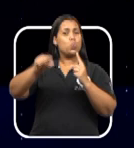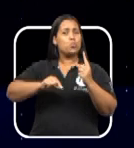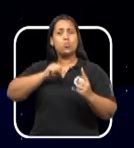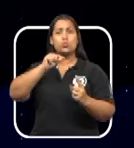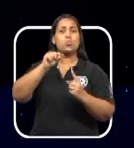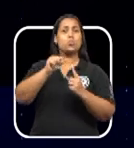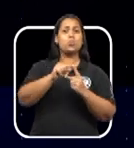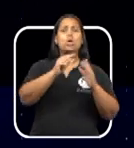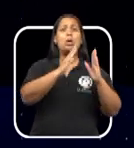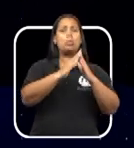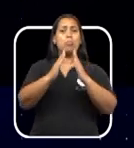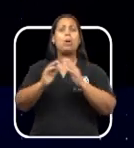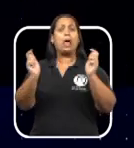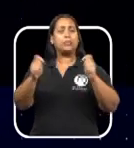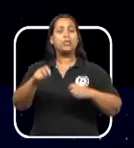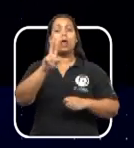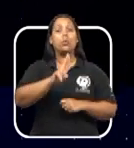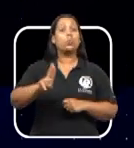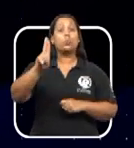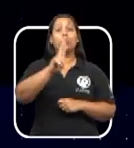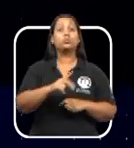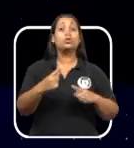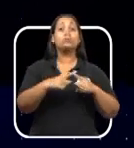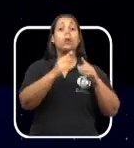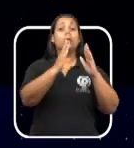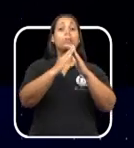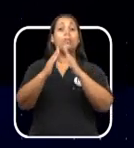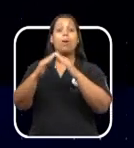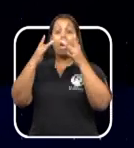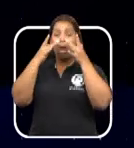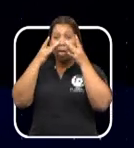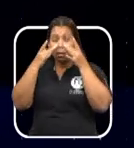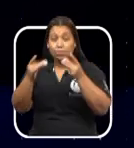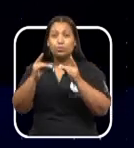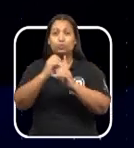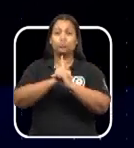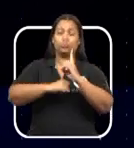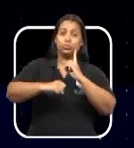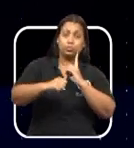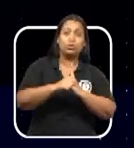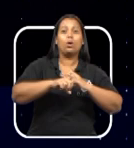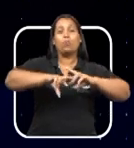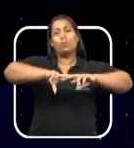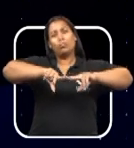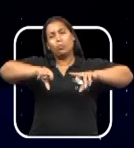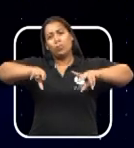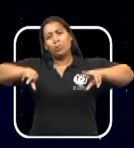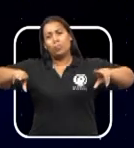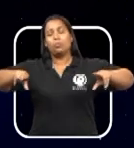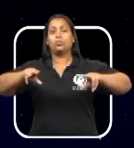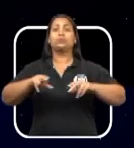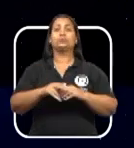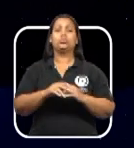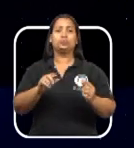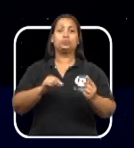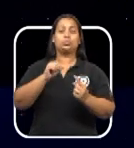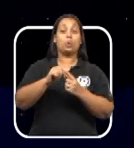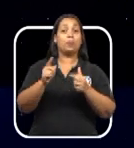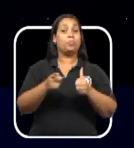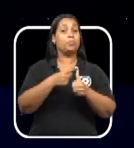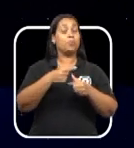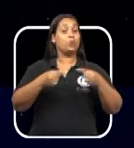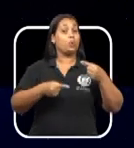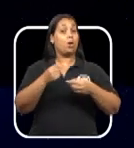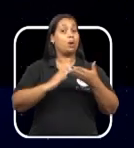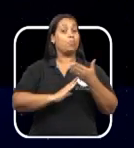imóveis possam ser usados para habitação de interesse social, entre outras destinações. Em primeiro turno, também foi